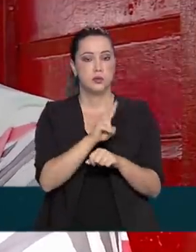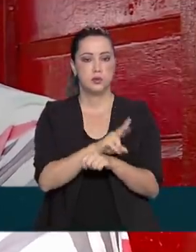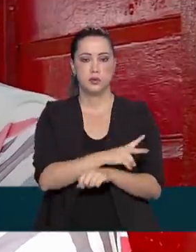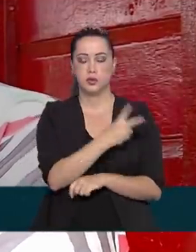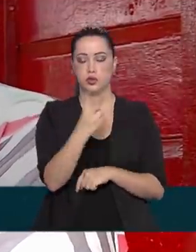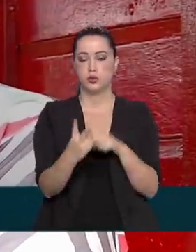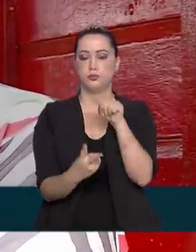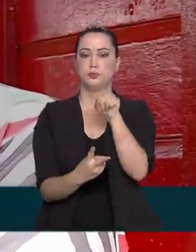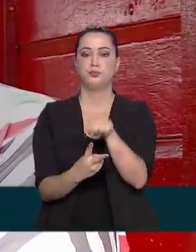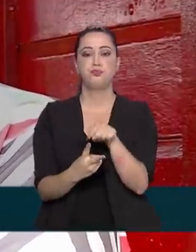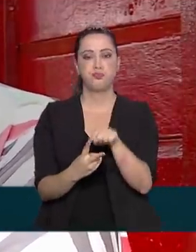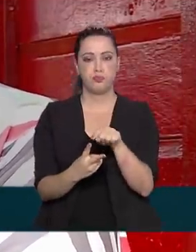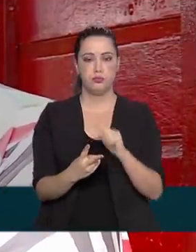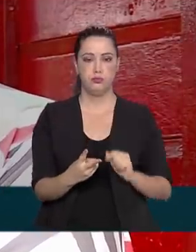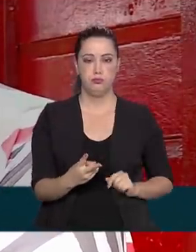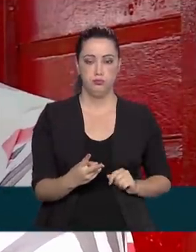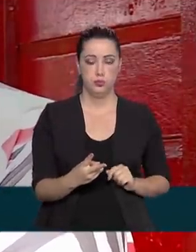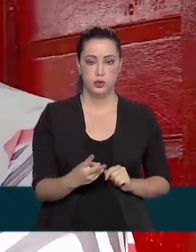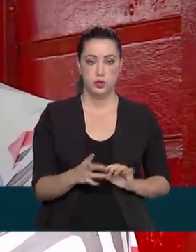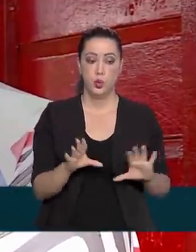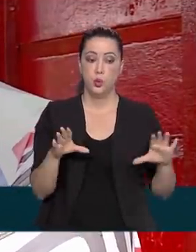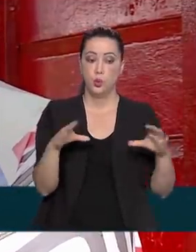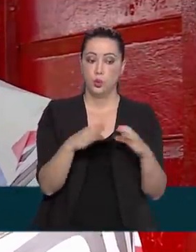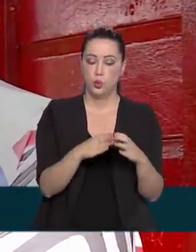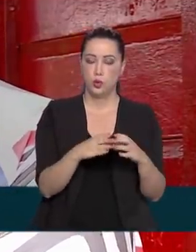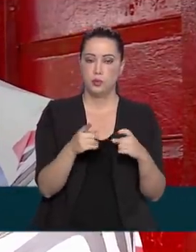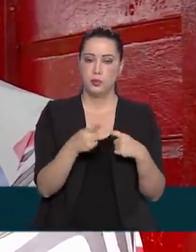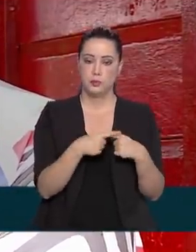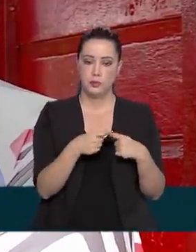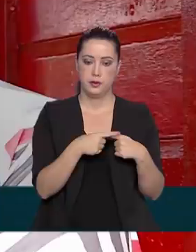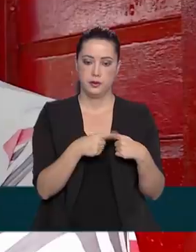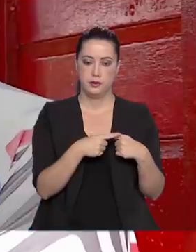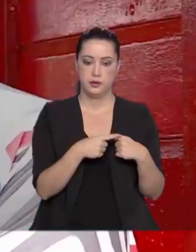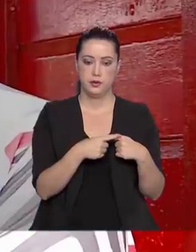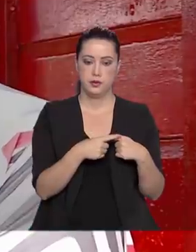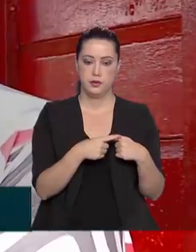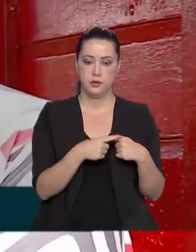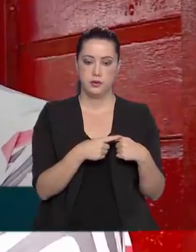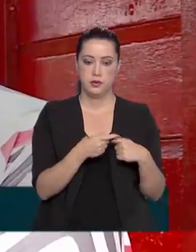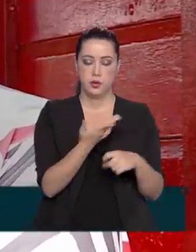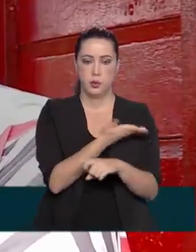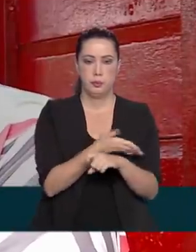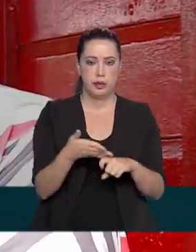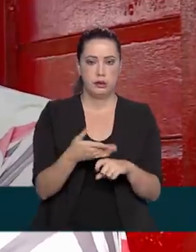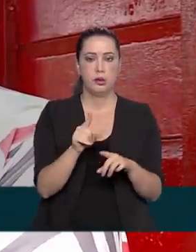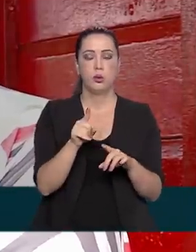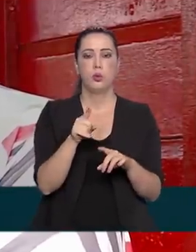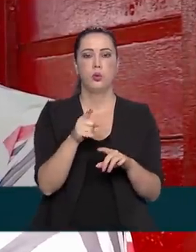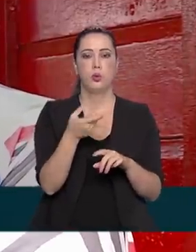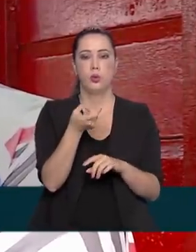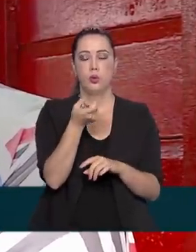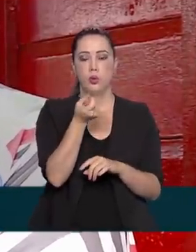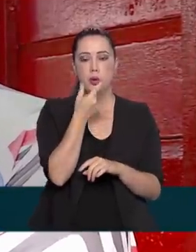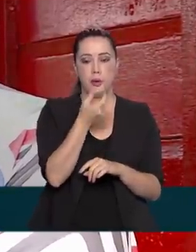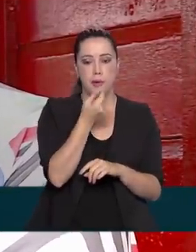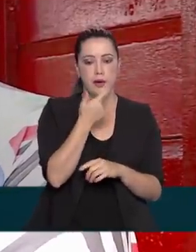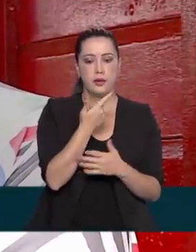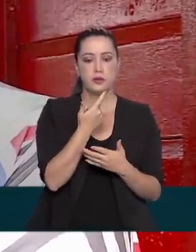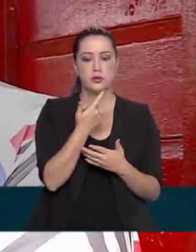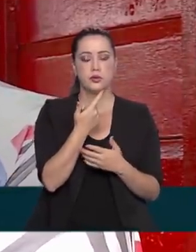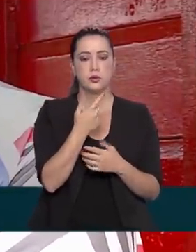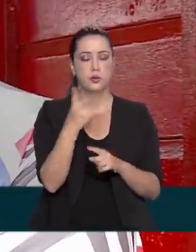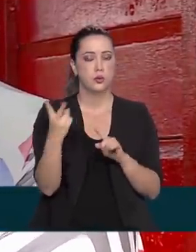Primeiro, com a equipe médica dos brancos, com médicos, remédios, vindo daquilo.